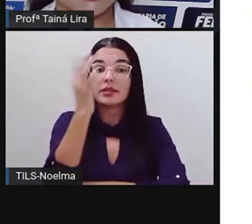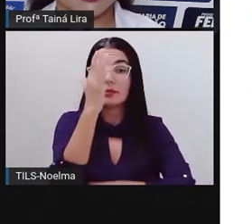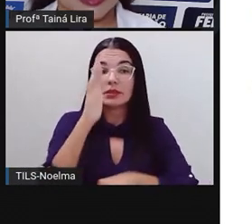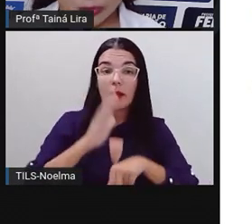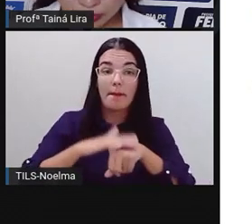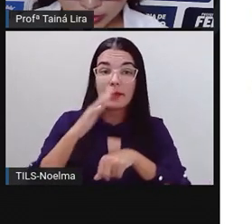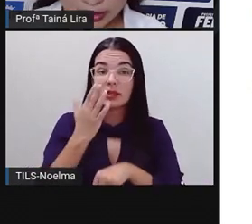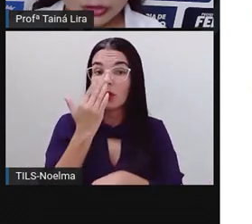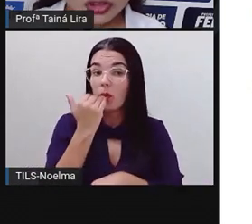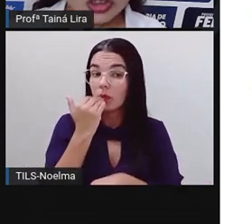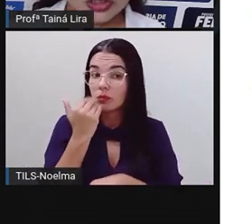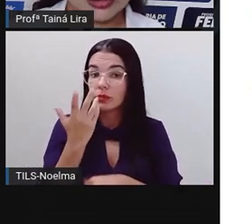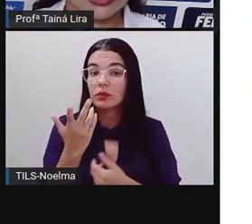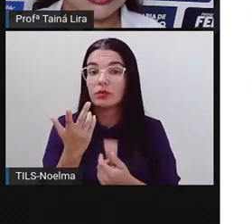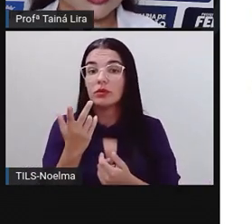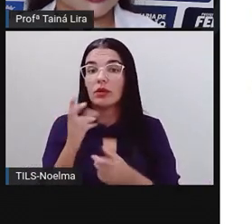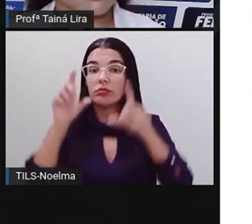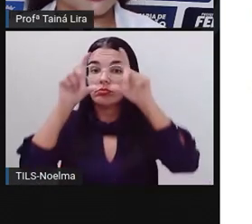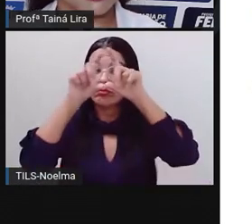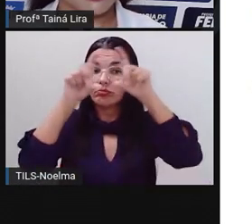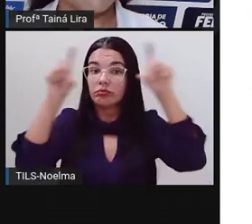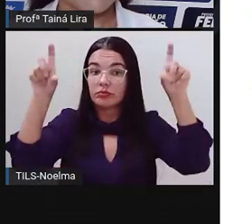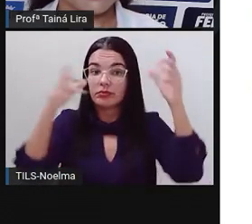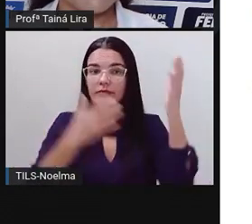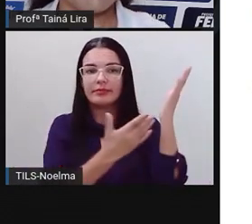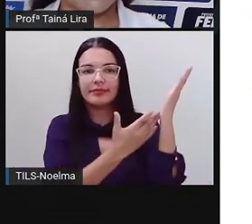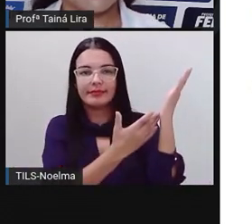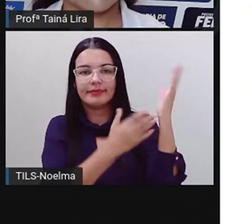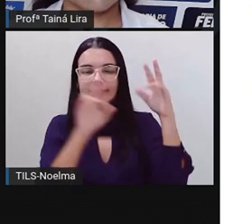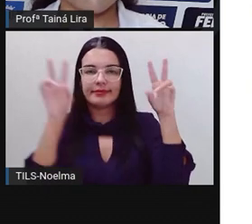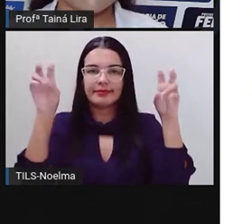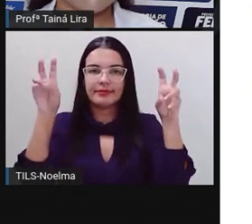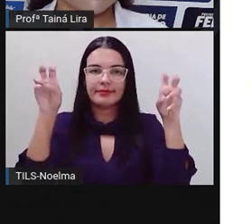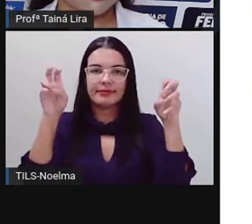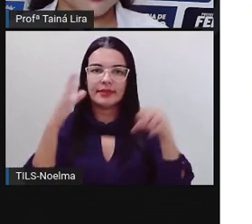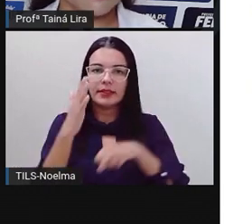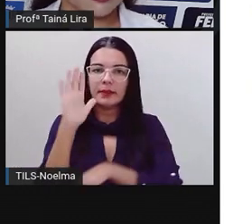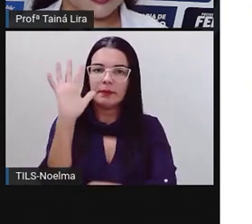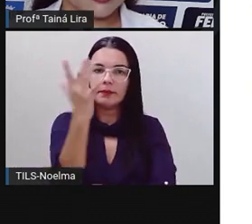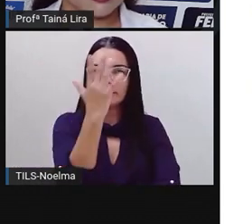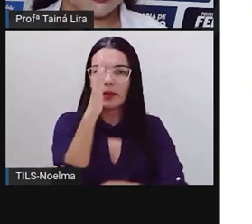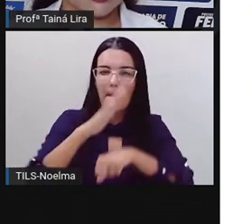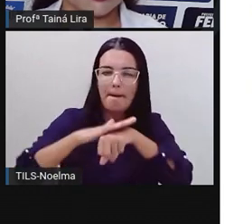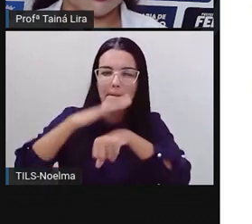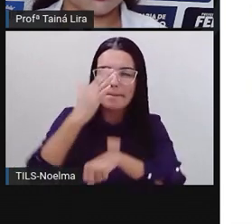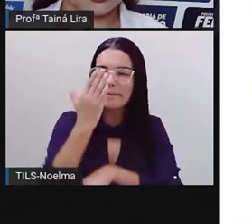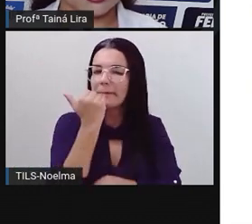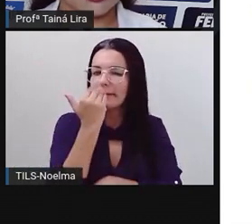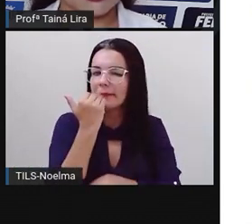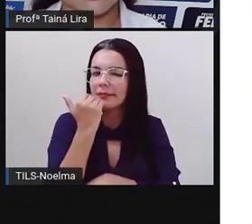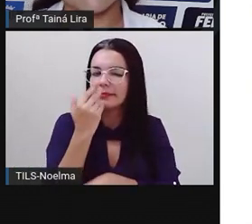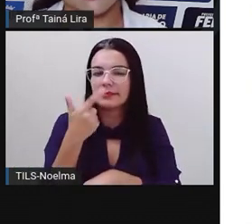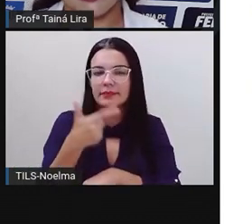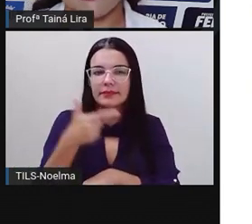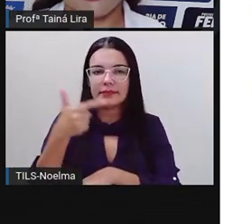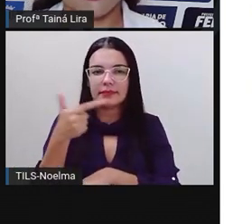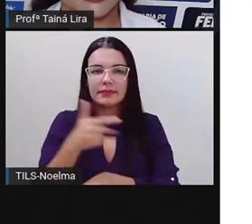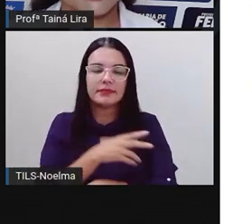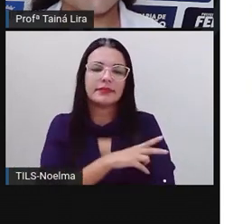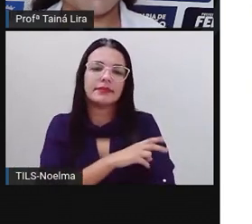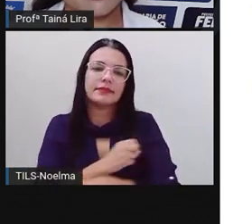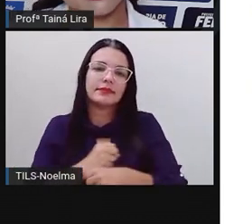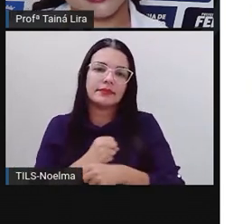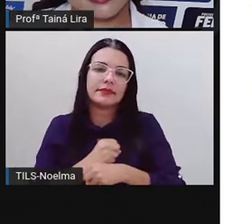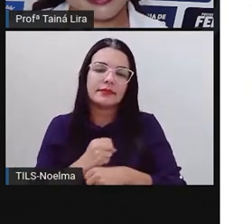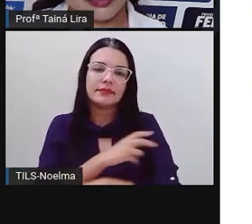consumidas pelo segundo ano é o título, então, olha lá, plantas mais consumidas pelo segundo ano é o título desse gráfico.